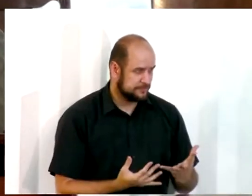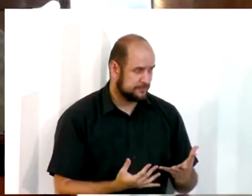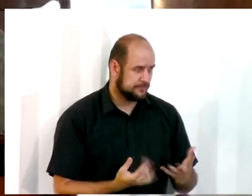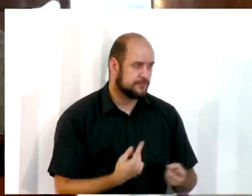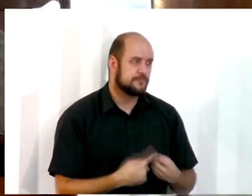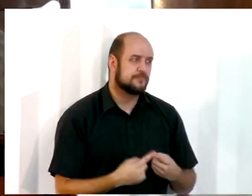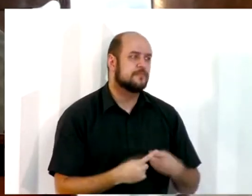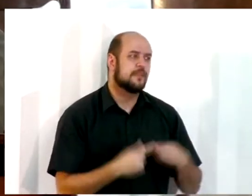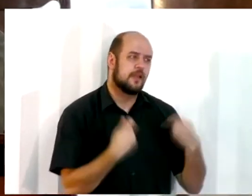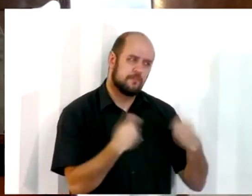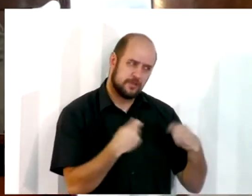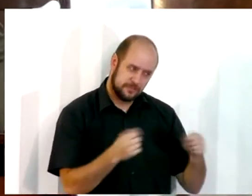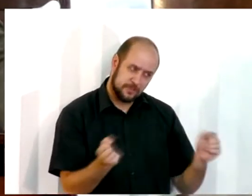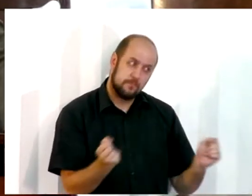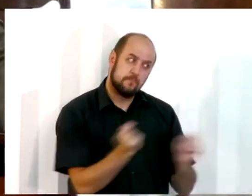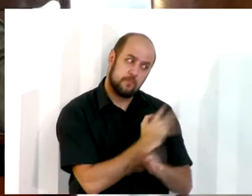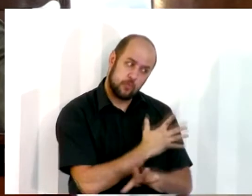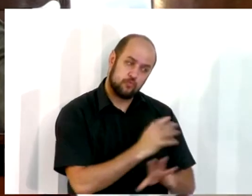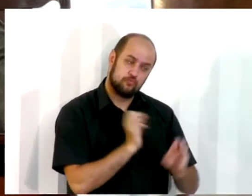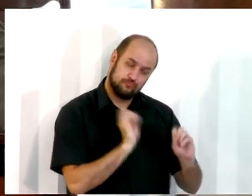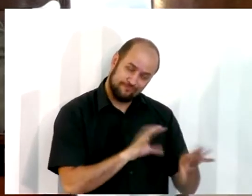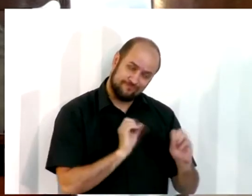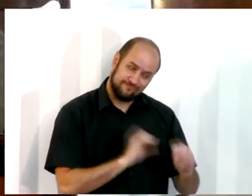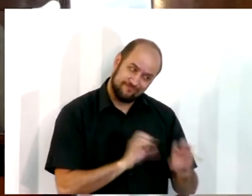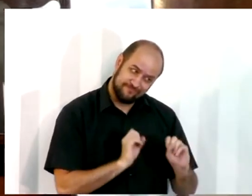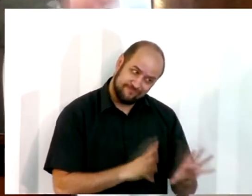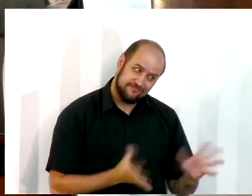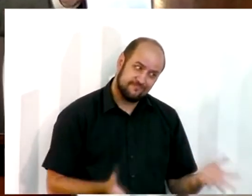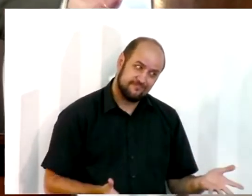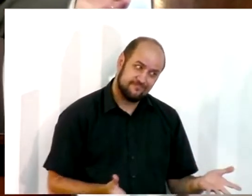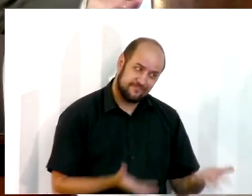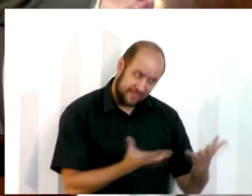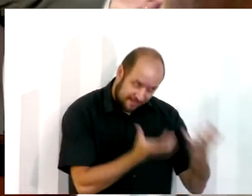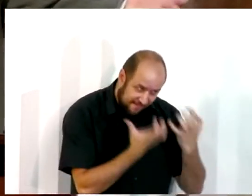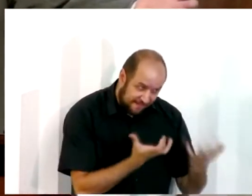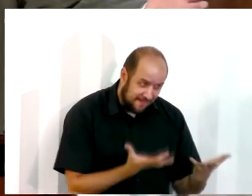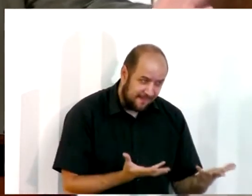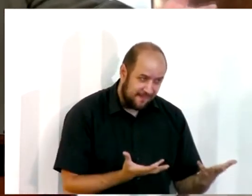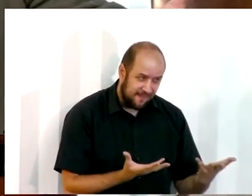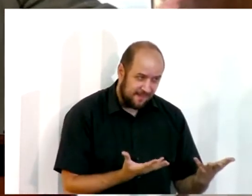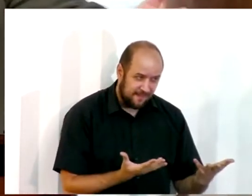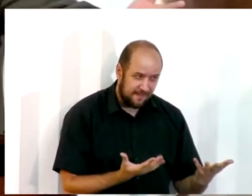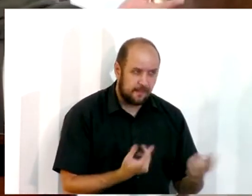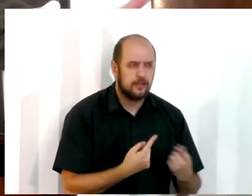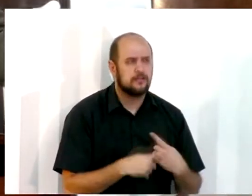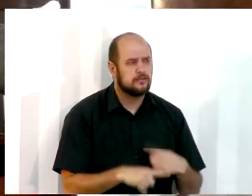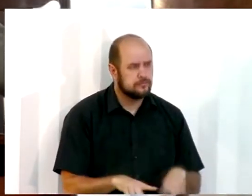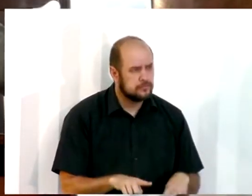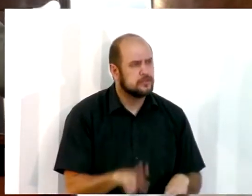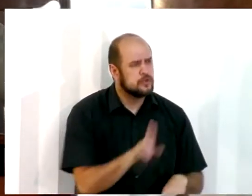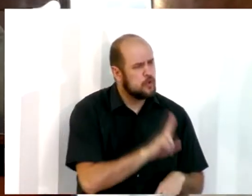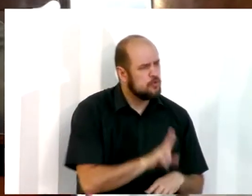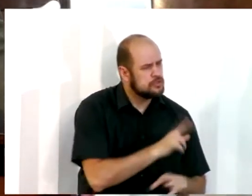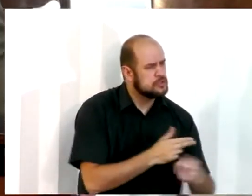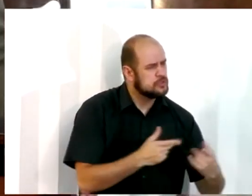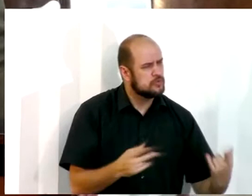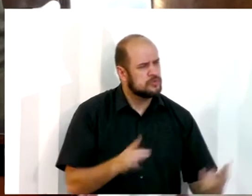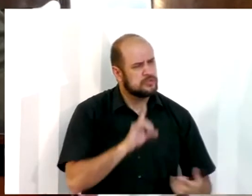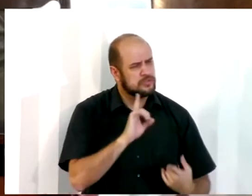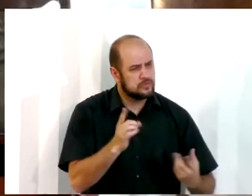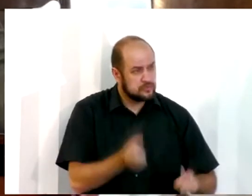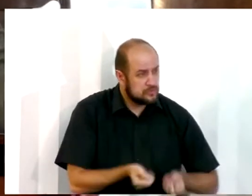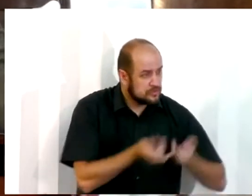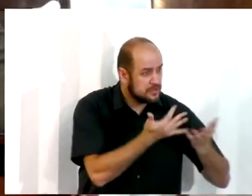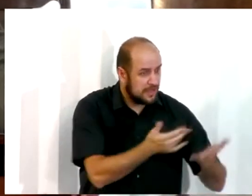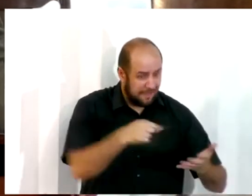tenha que ter preparo para ensinar a Palavra de Deus, mas aproprie-se dos recursos que Deus tem dado através dessa igreja